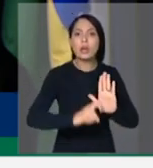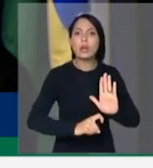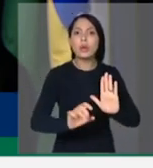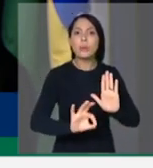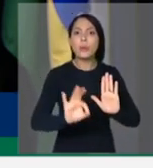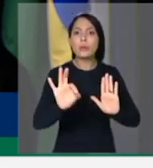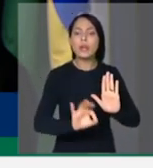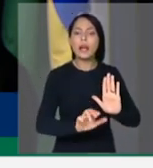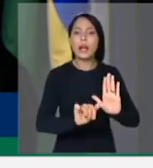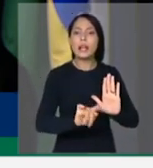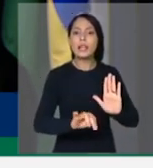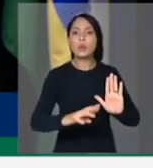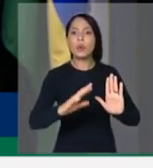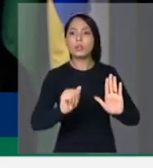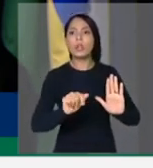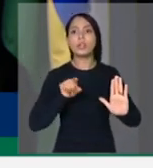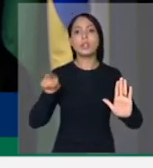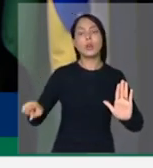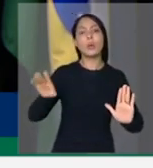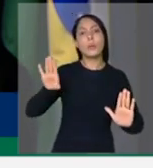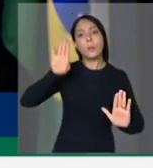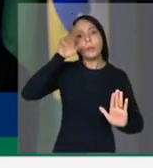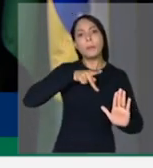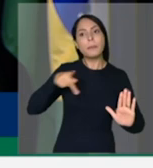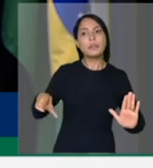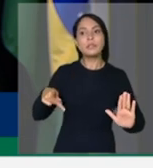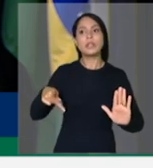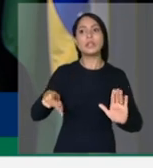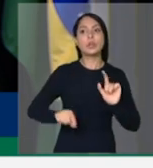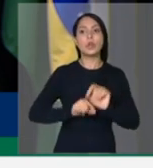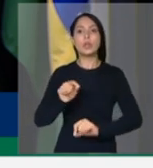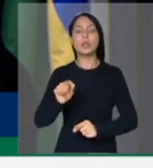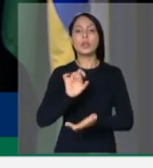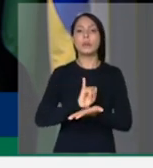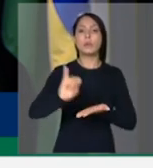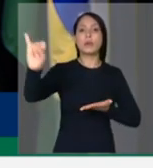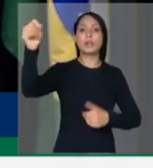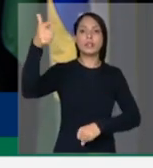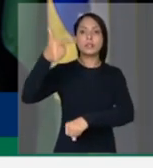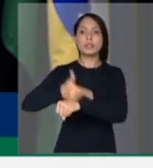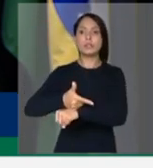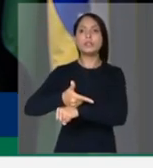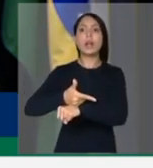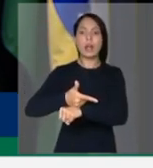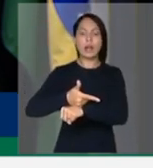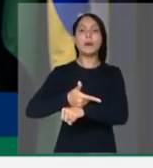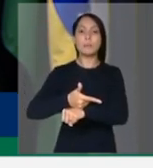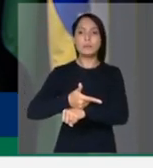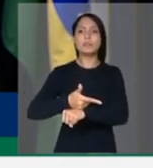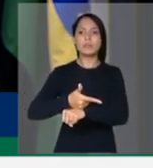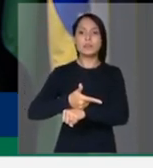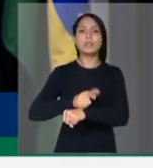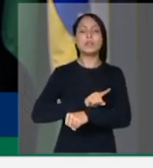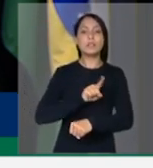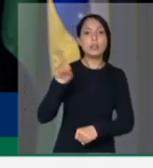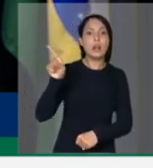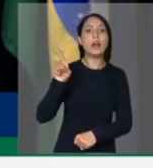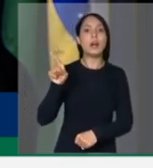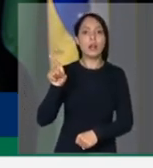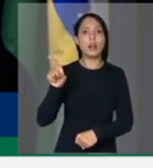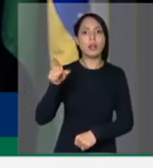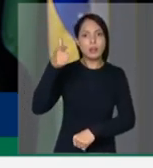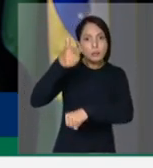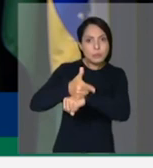Jair Bolsonaro tinha feito para zerar a alíquota de importação de armas, de pistolas e de revólveres,